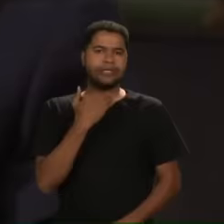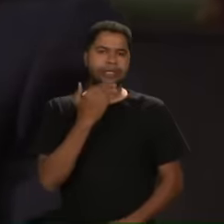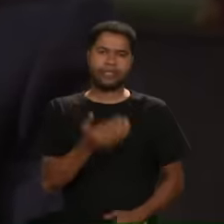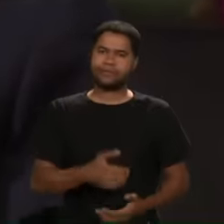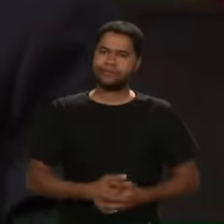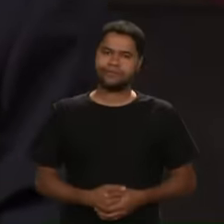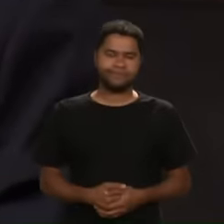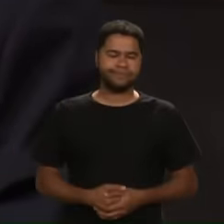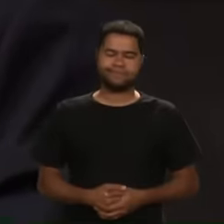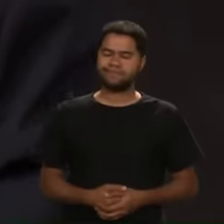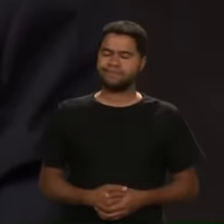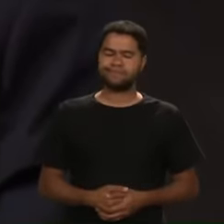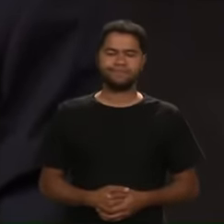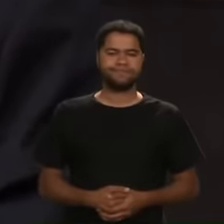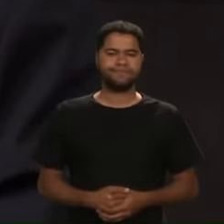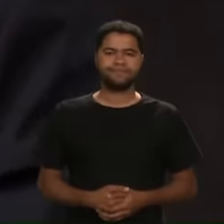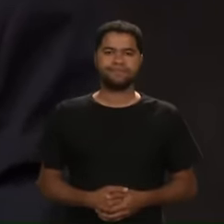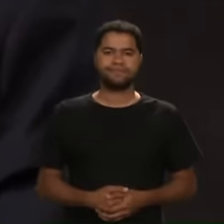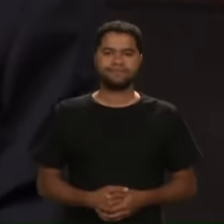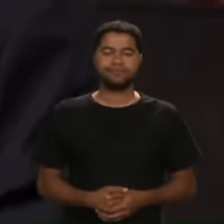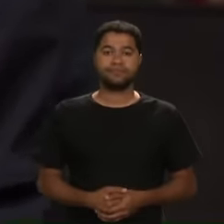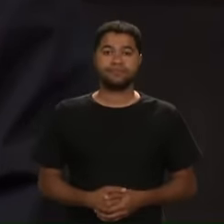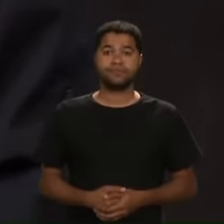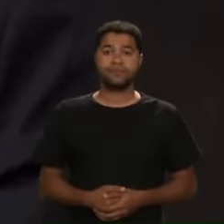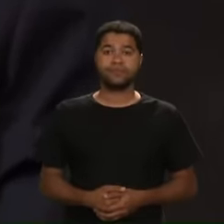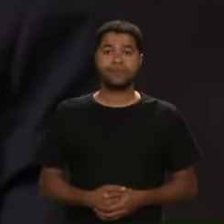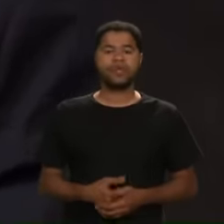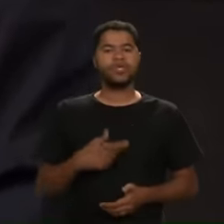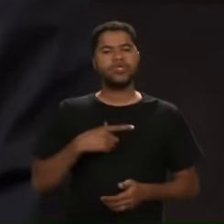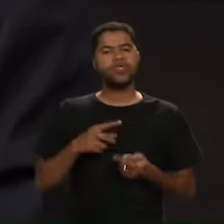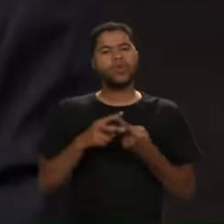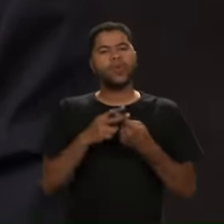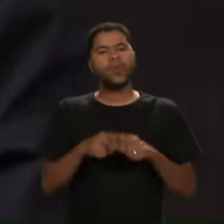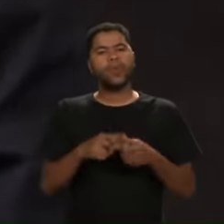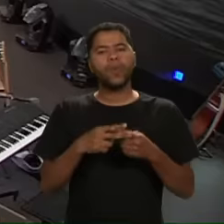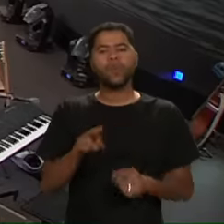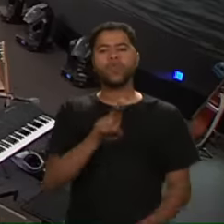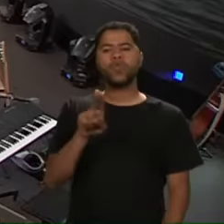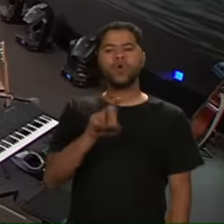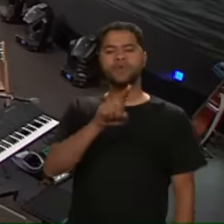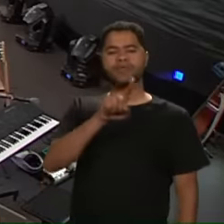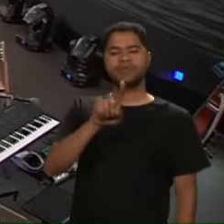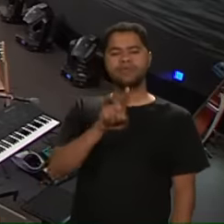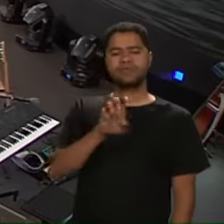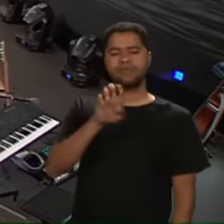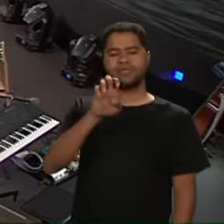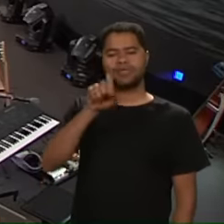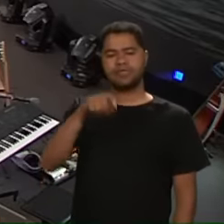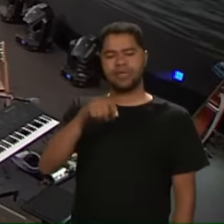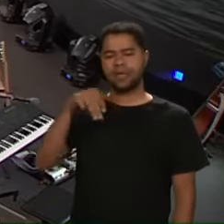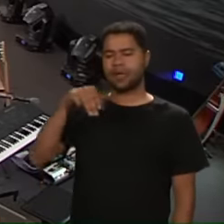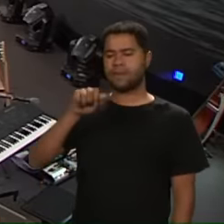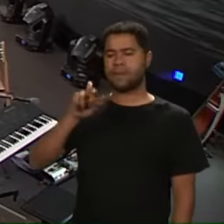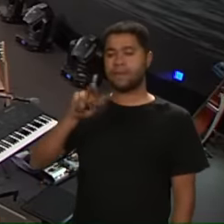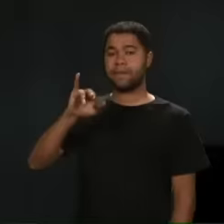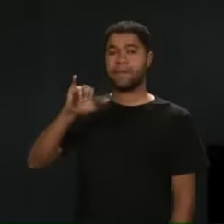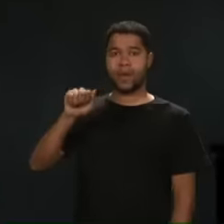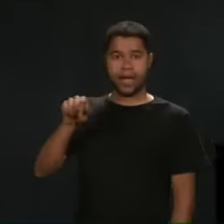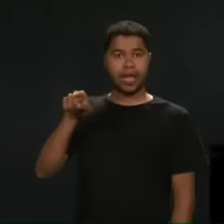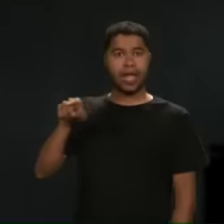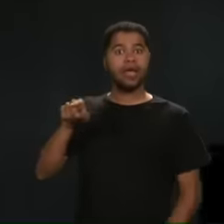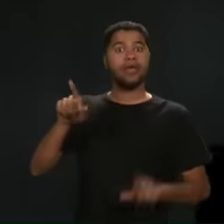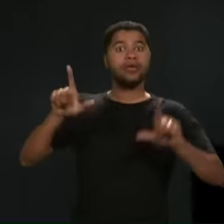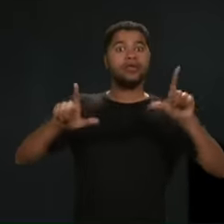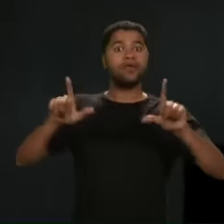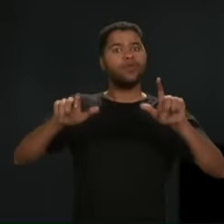Não subia E tinha um mecânico chamado Zé Maria Que na época ele foi manchete